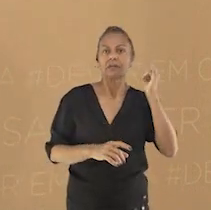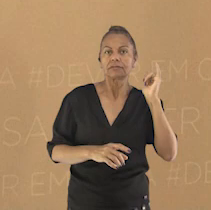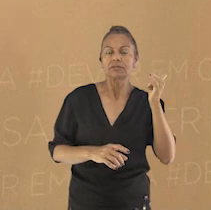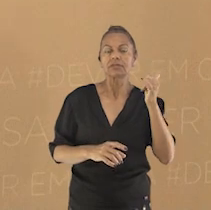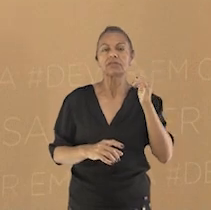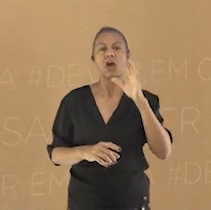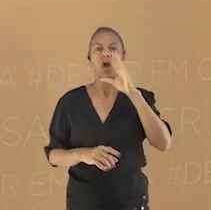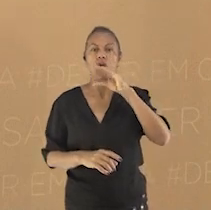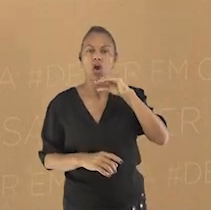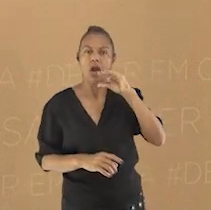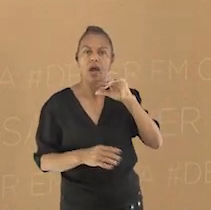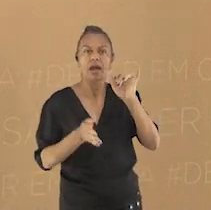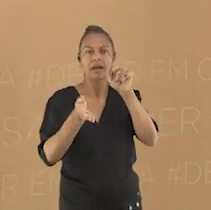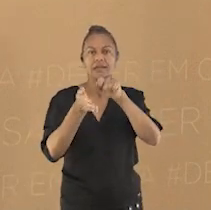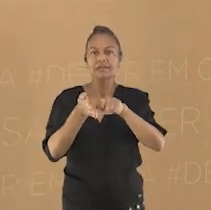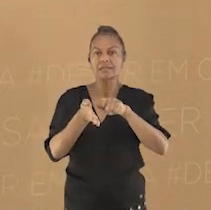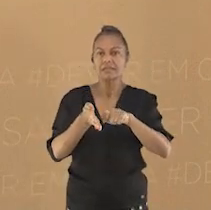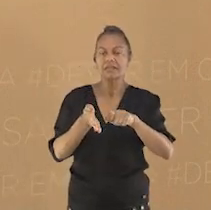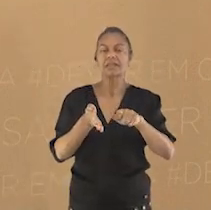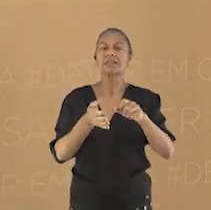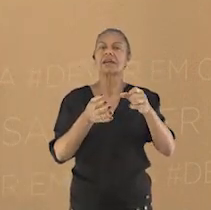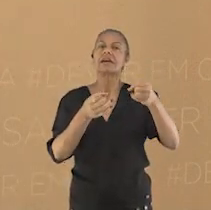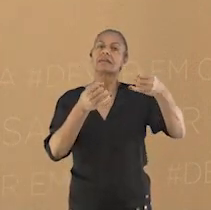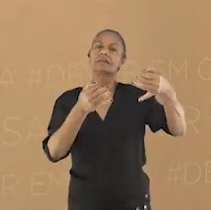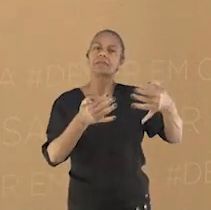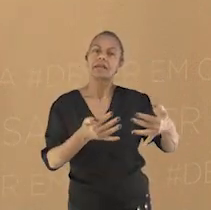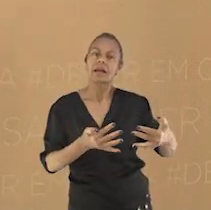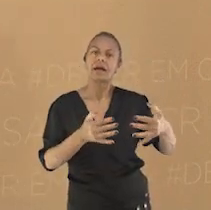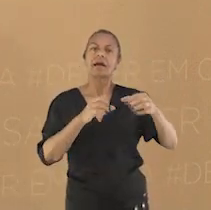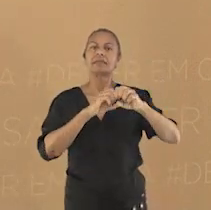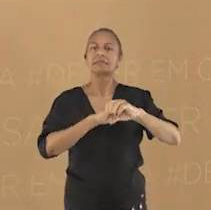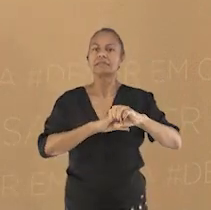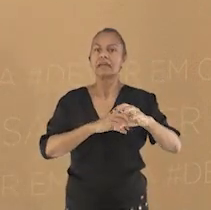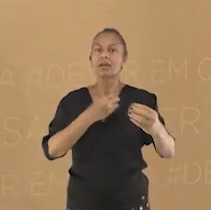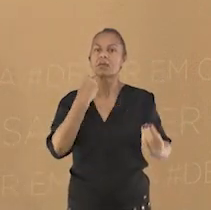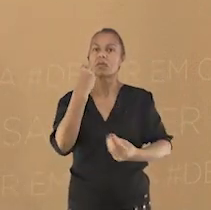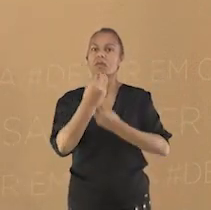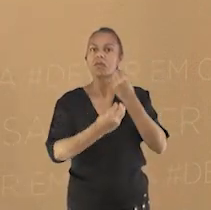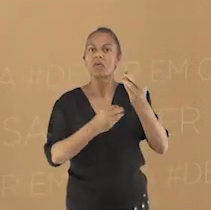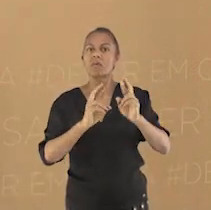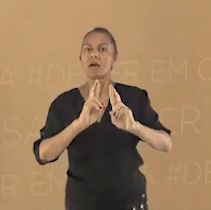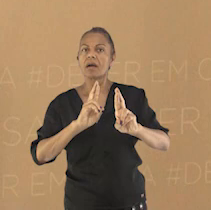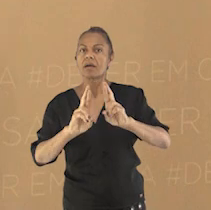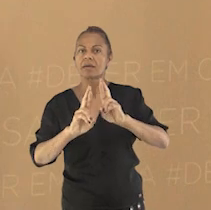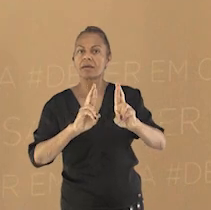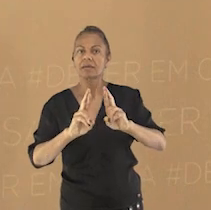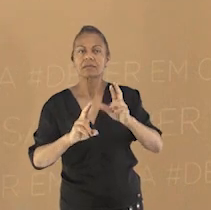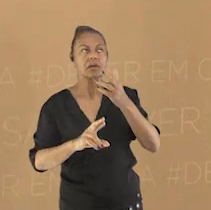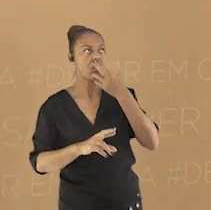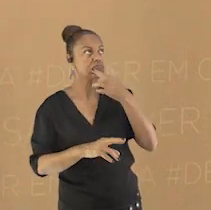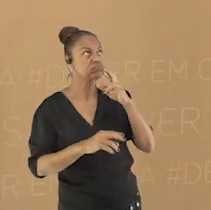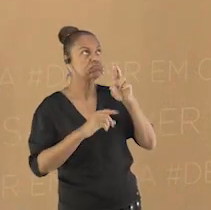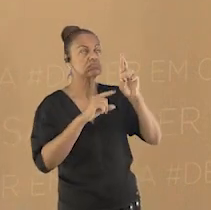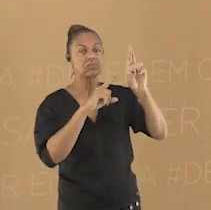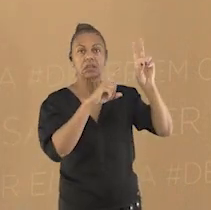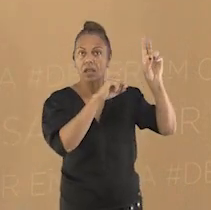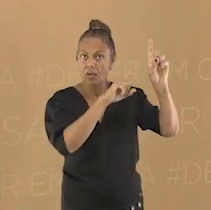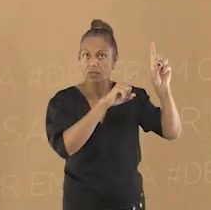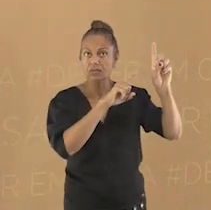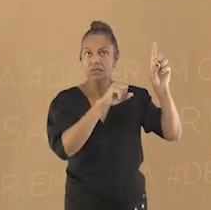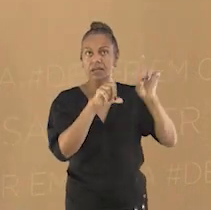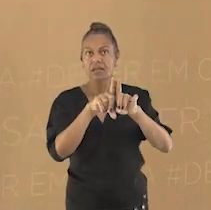pessoas devem se relacionar com Deus ou com os deuses e de como deve ser a convivência entre